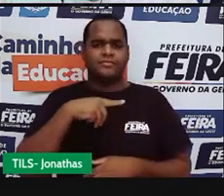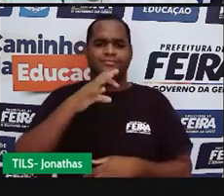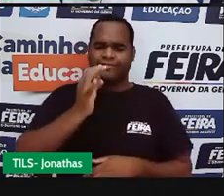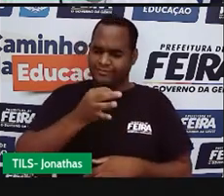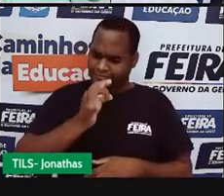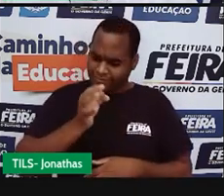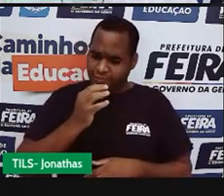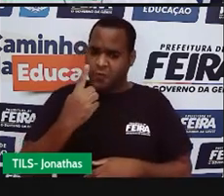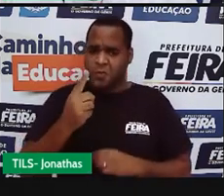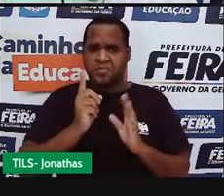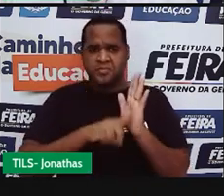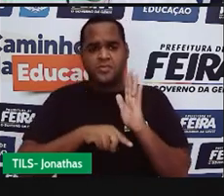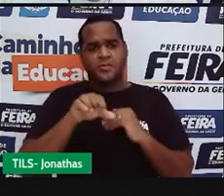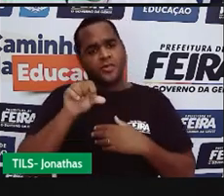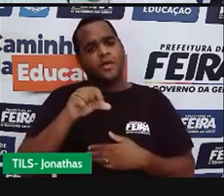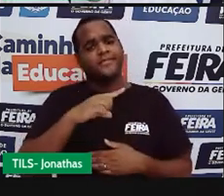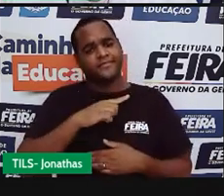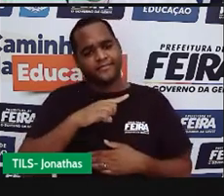um é menor do que nove.